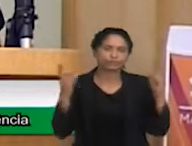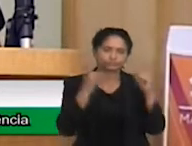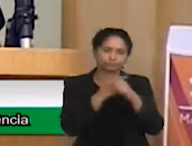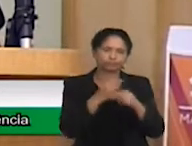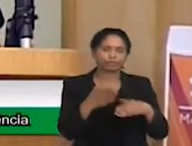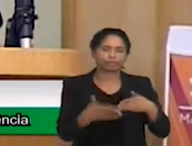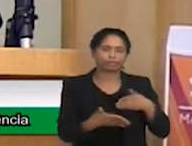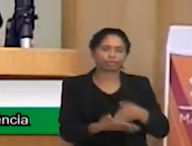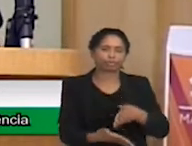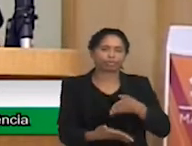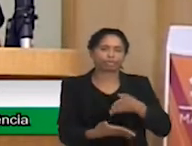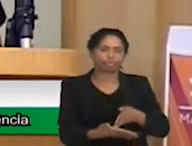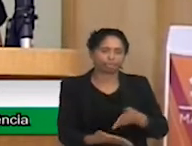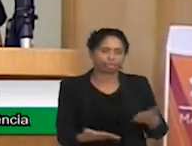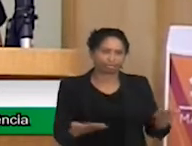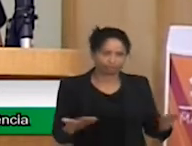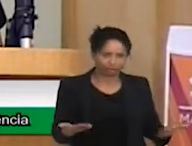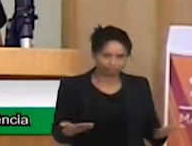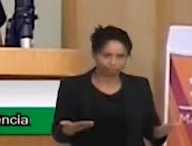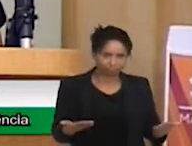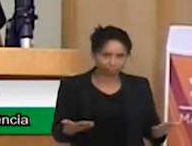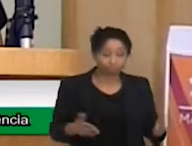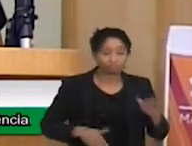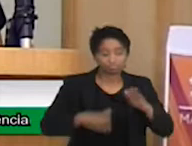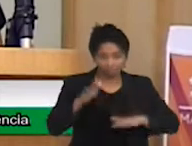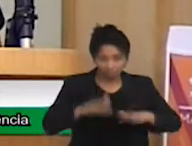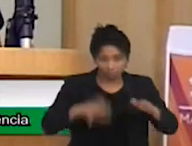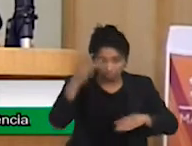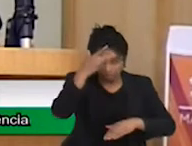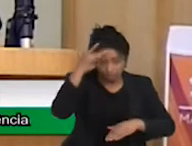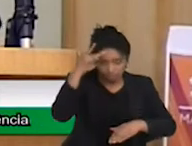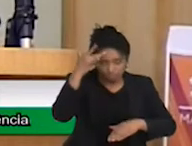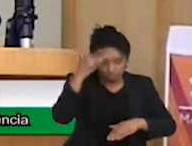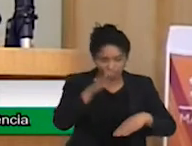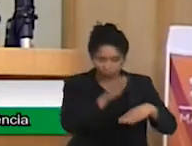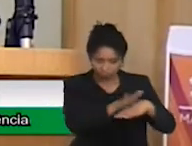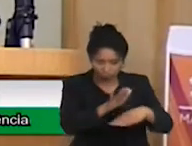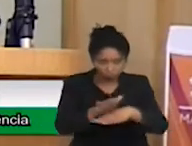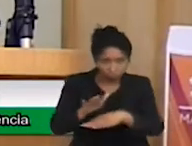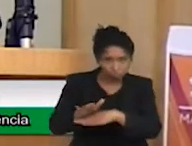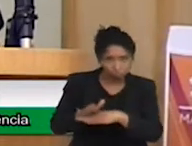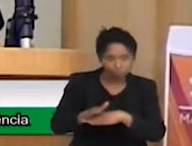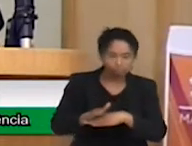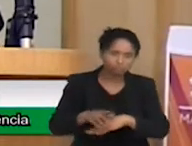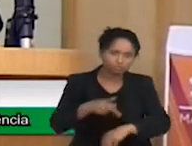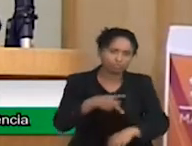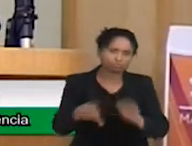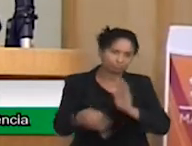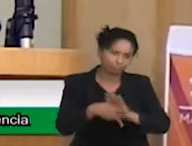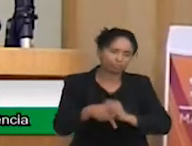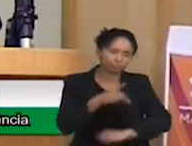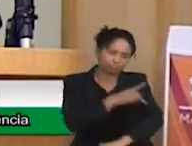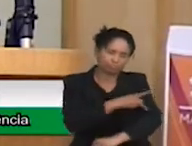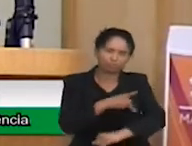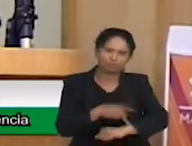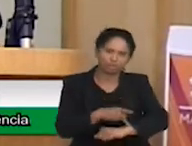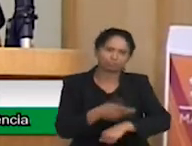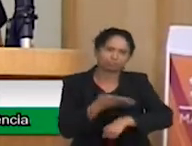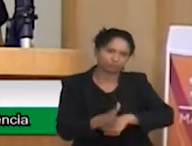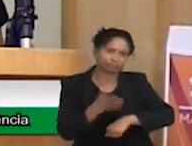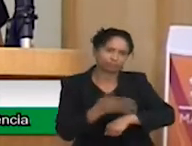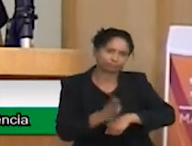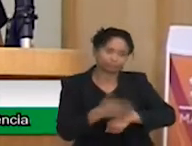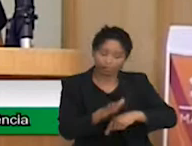estudantes de pedagogia. Têm ajudado muito os autistas na escola e foi uma grande conquista para muitas famílias.